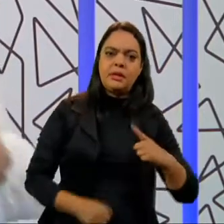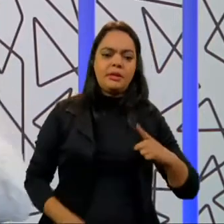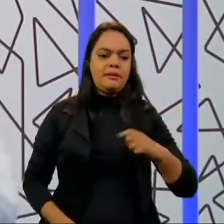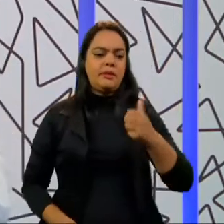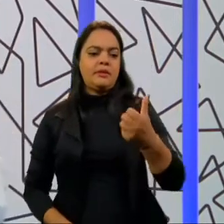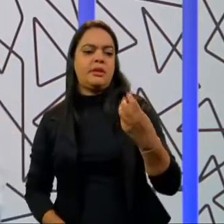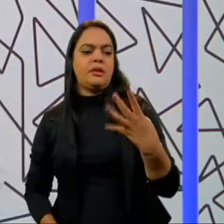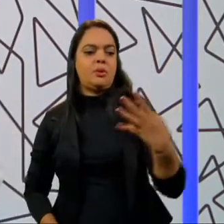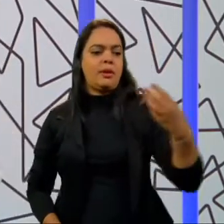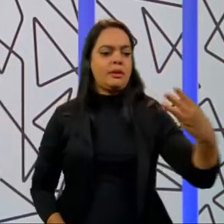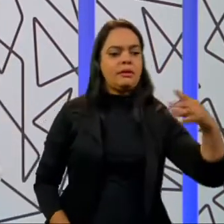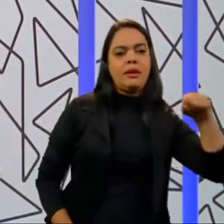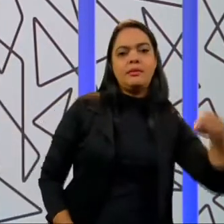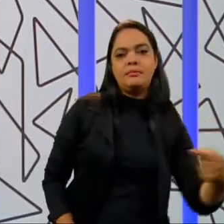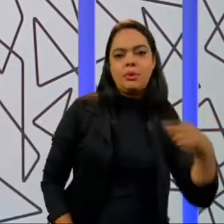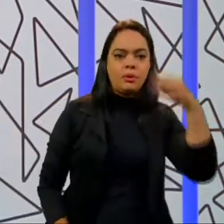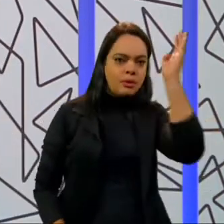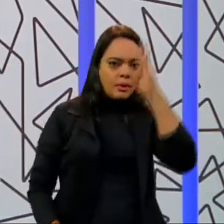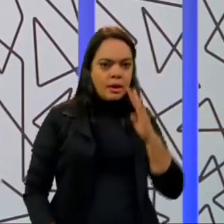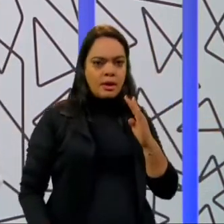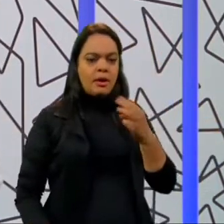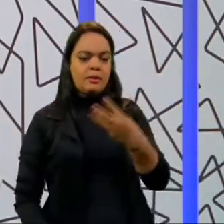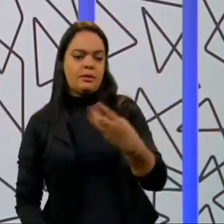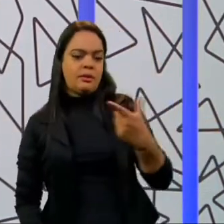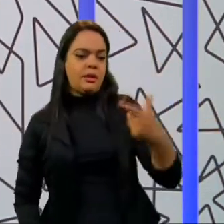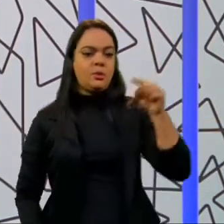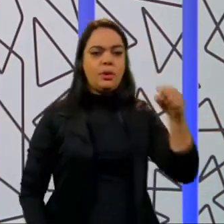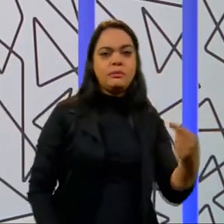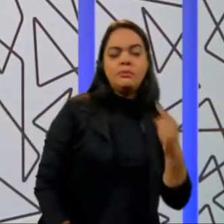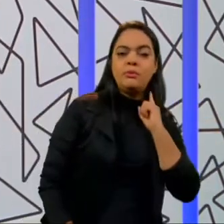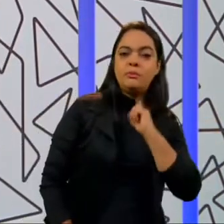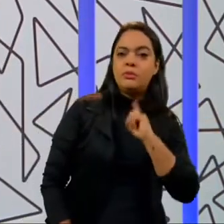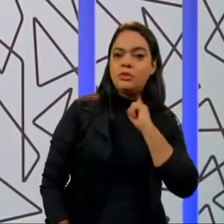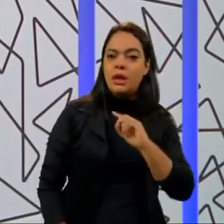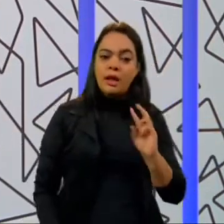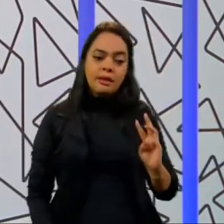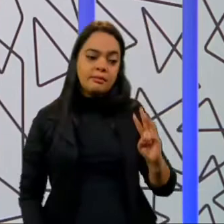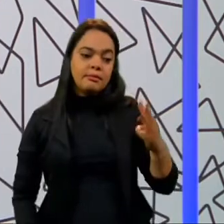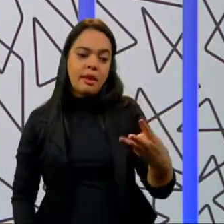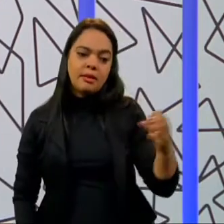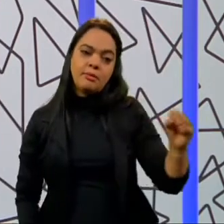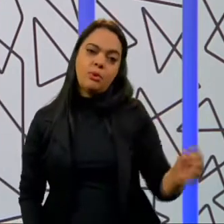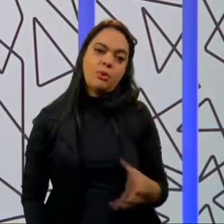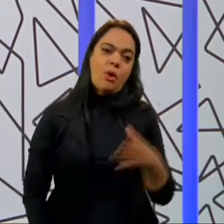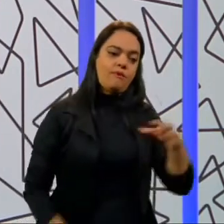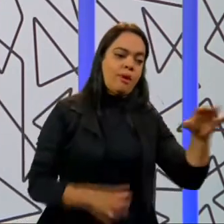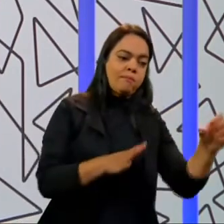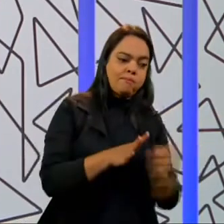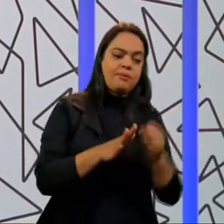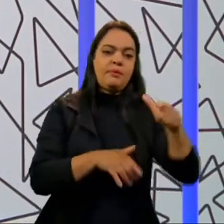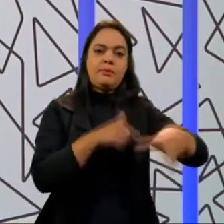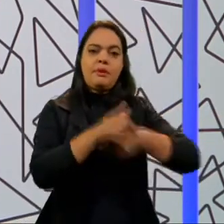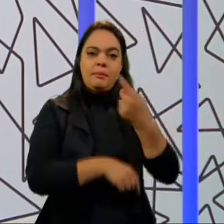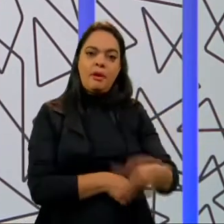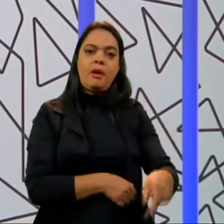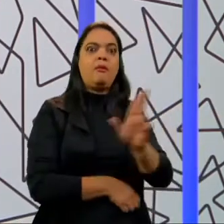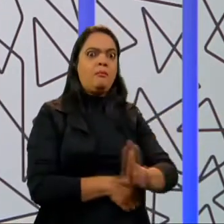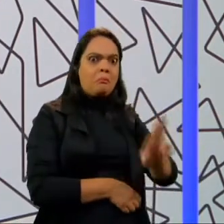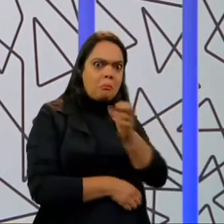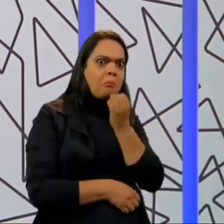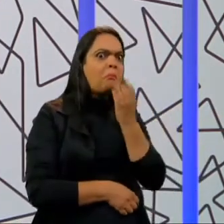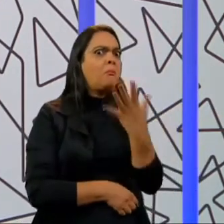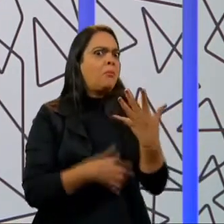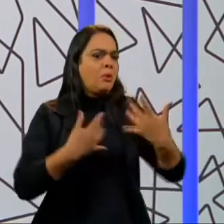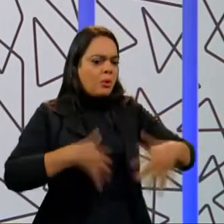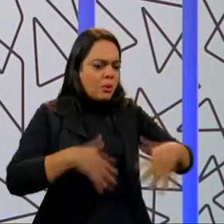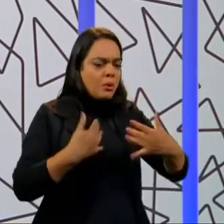mil no caso do Brasil, 32 mil no caso de Minas Gerais, 3 mil postos de trabalho no caso de Uberlândia. É muita coisa. Então,